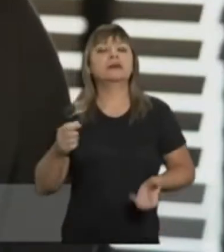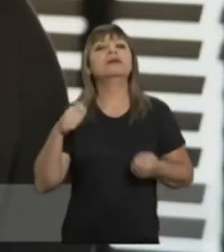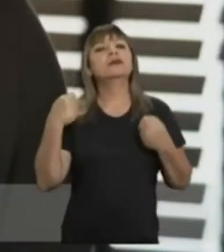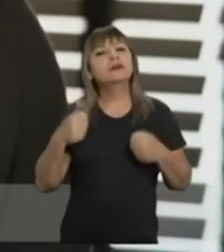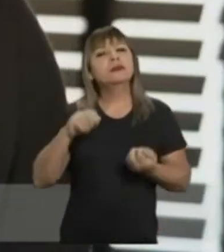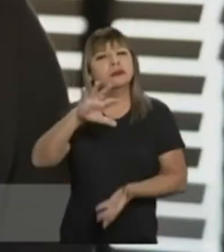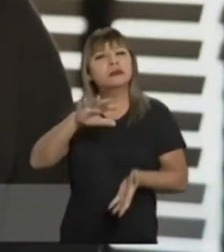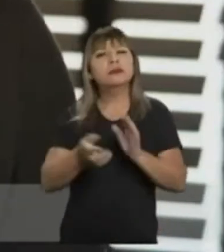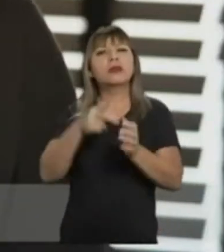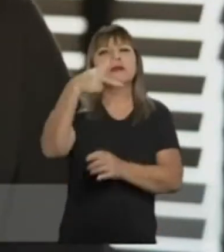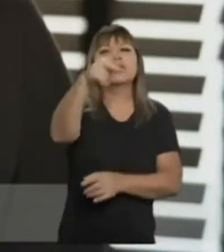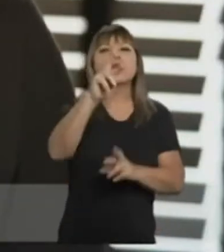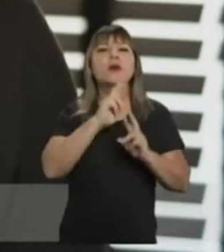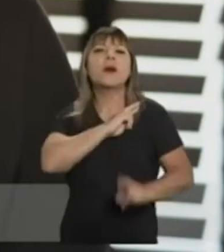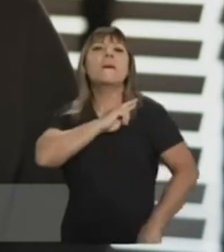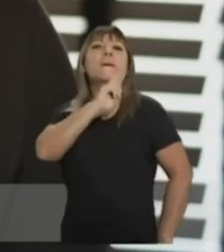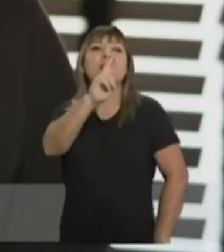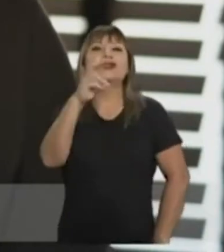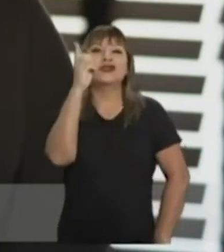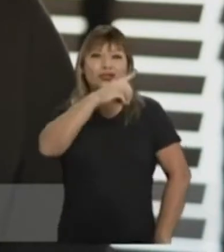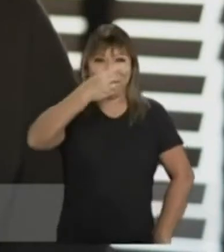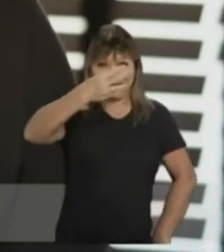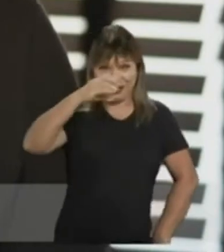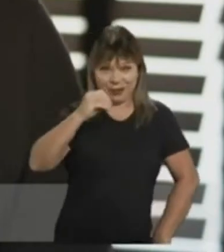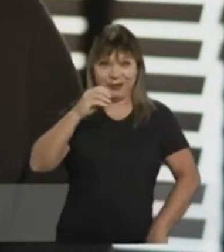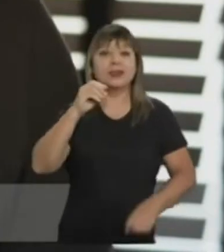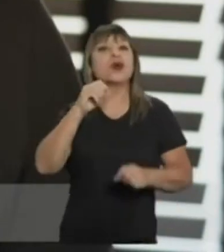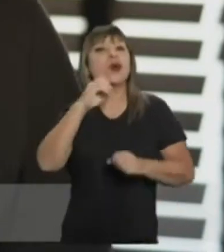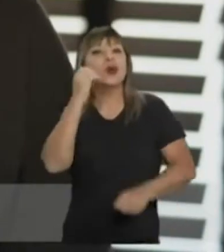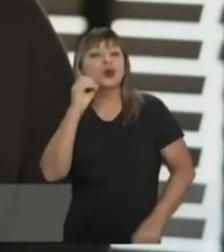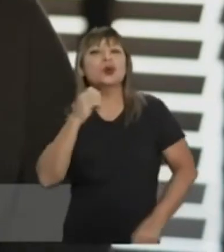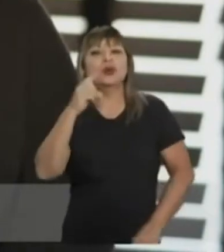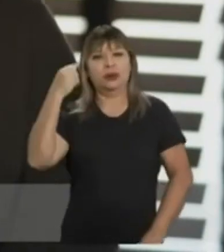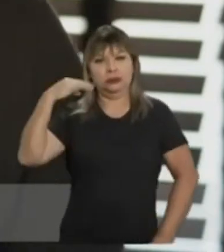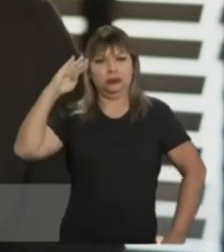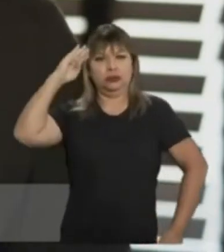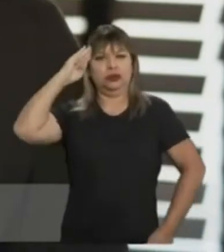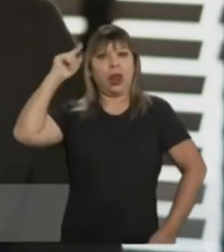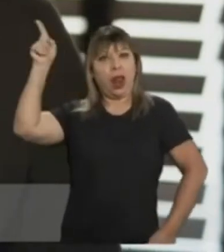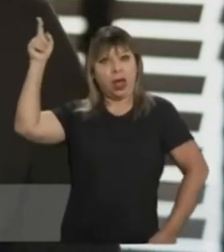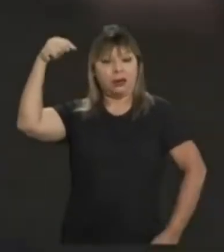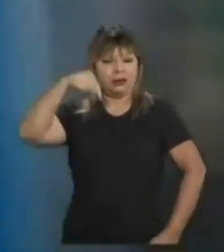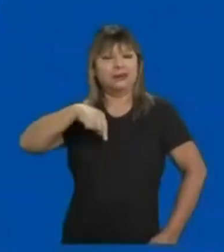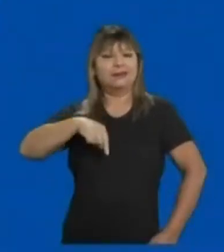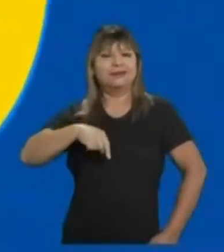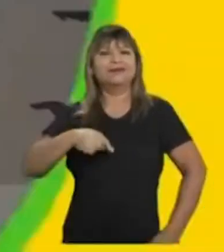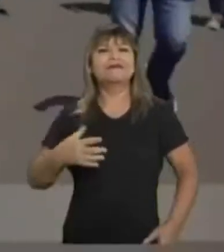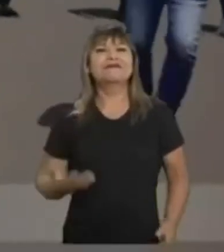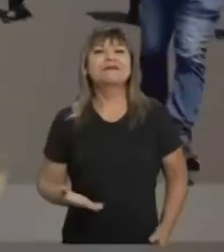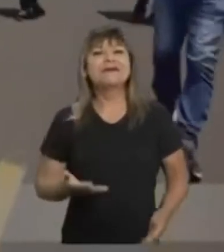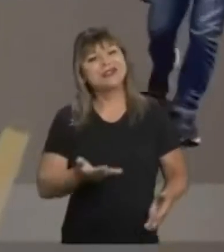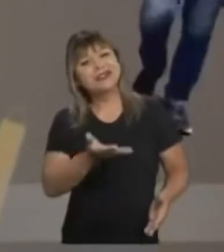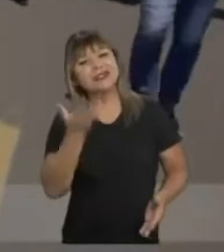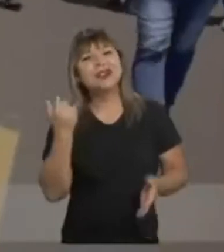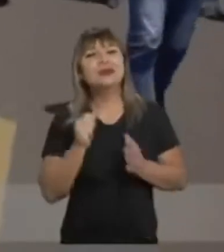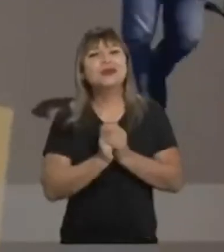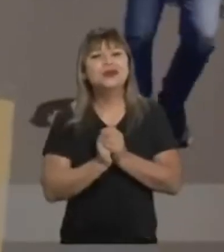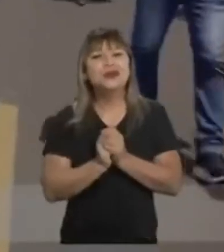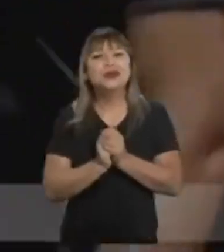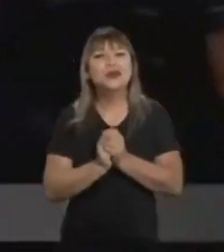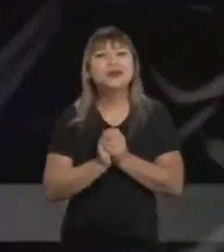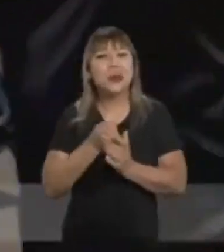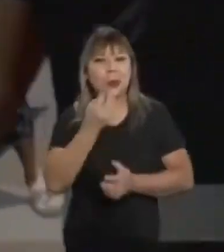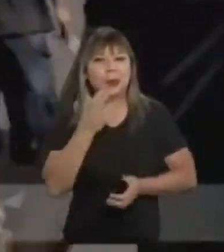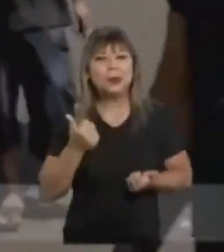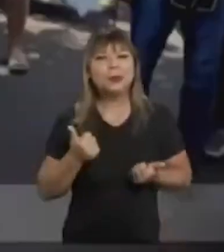E essa mudança está em suas mãos. No dia 30 de outubro, é Capitão Lá e Capitão K. E aí, pessoal, tudo bem? Tudo